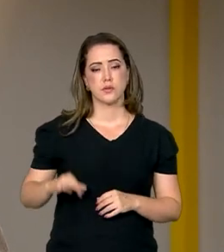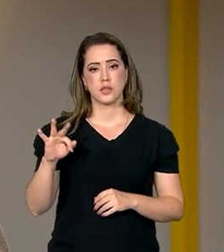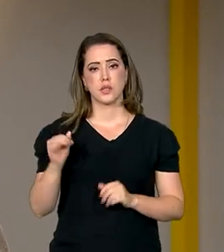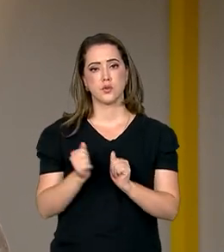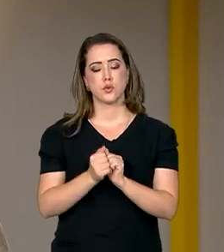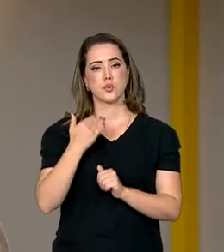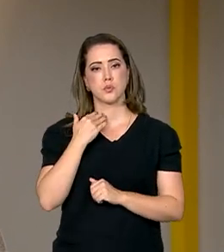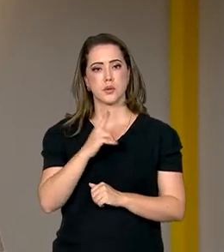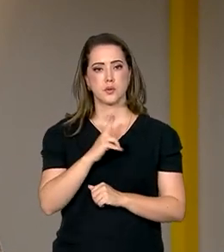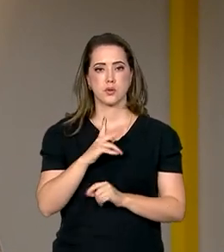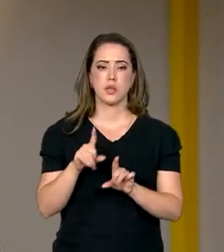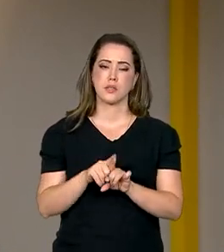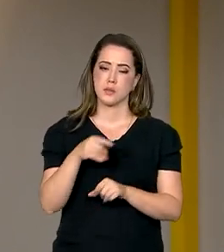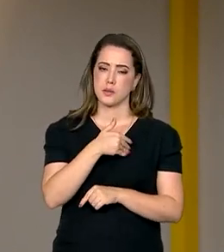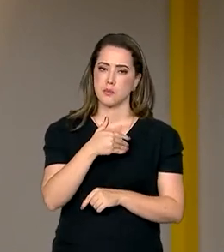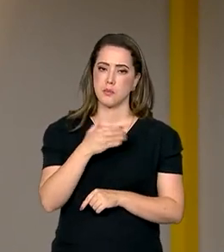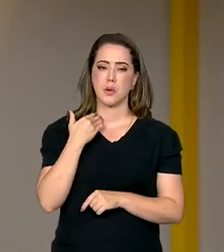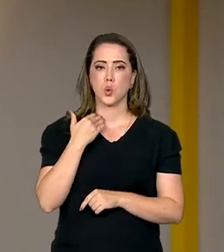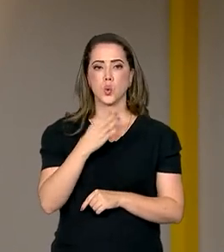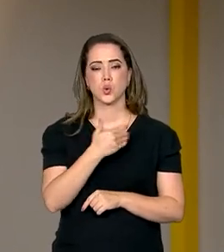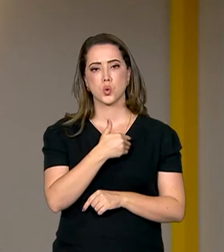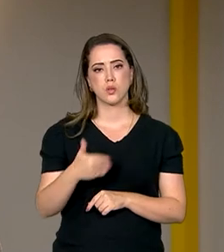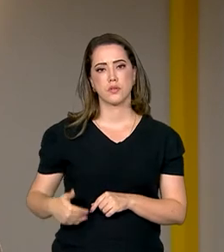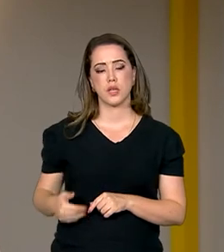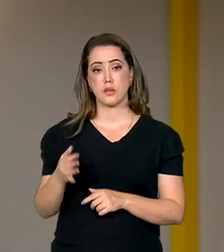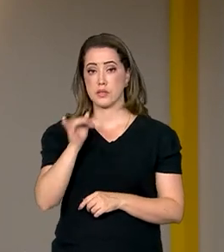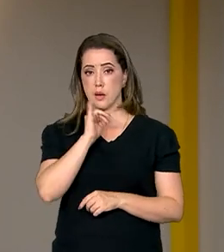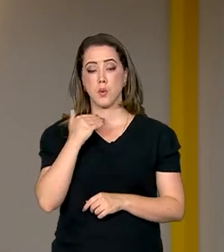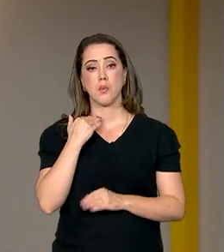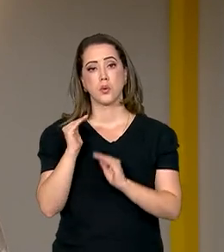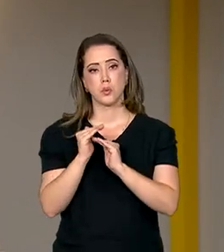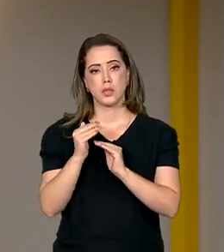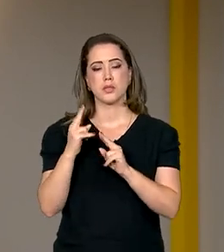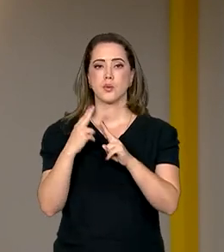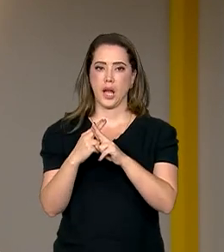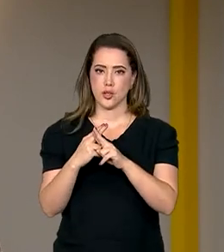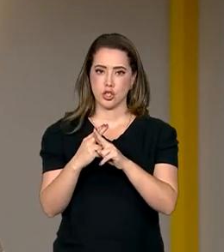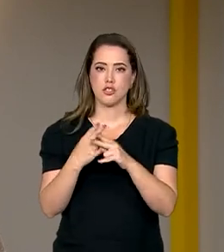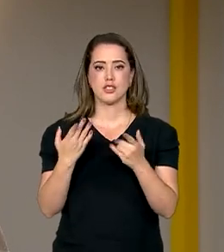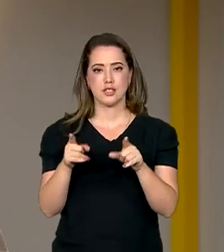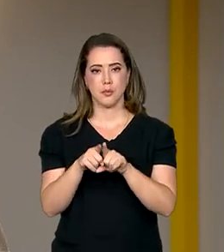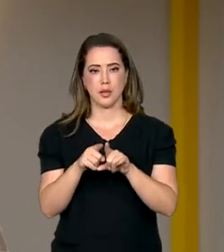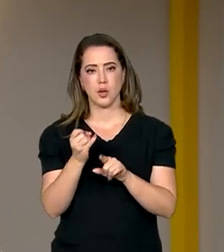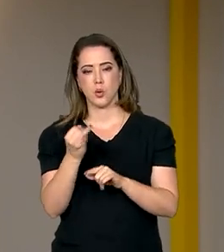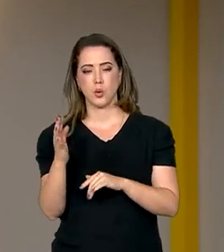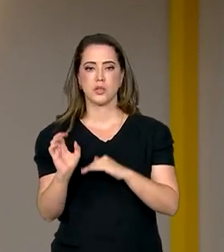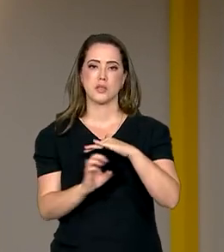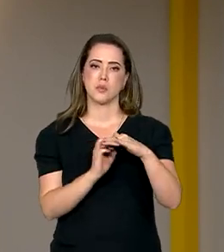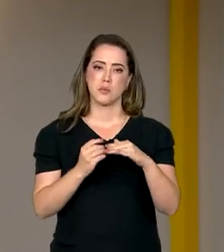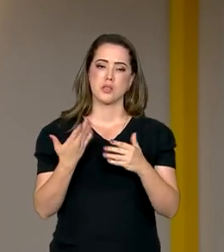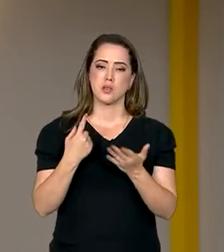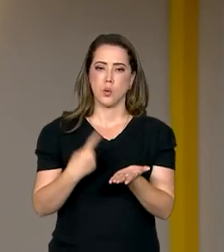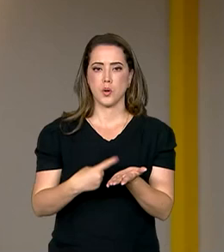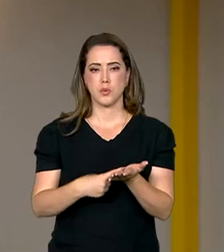com bancos privados e públicos, como o Banco do Brasil e a Caixa Econômica Federal, além de entidades credoras que aderiram ao